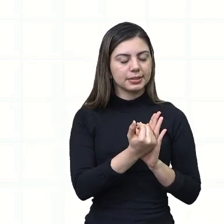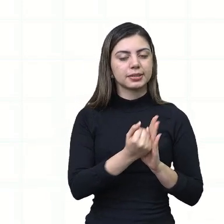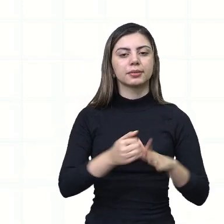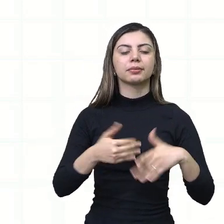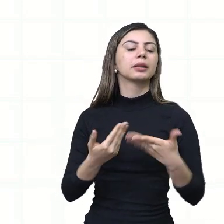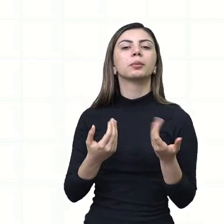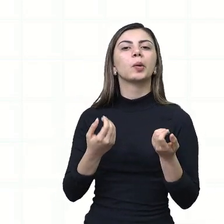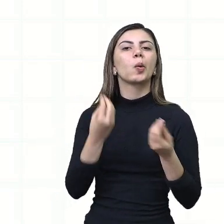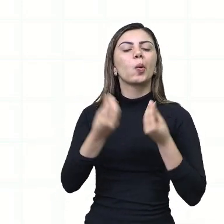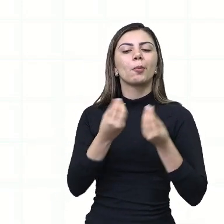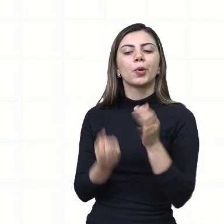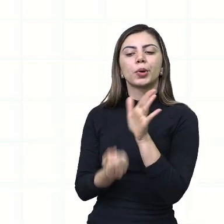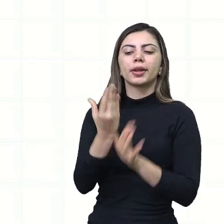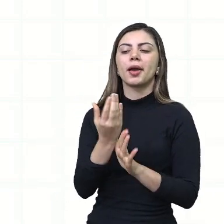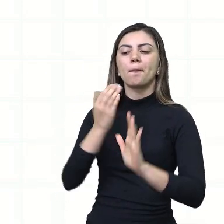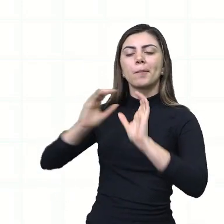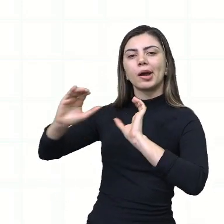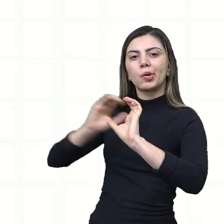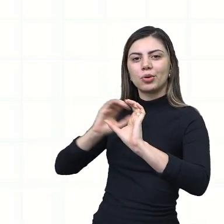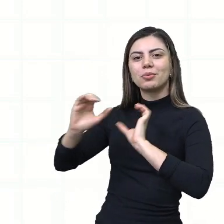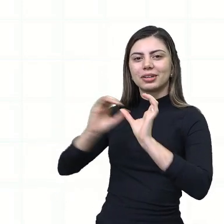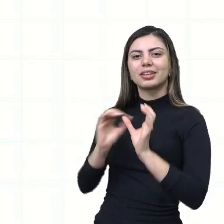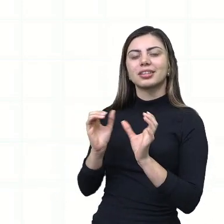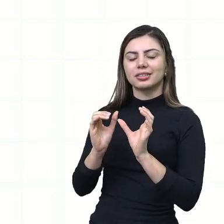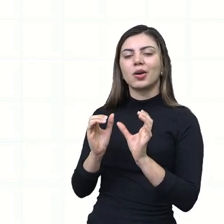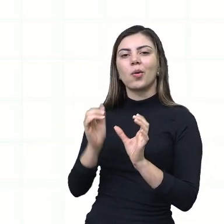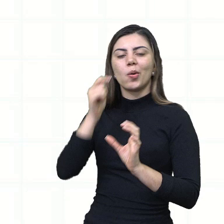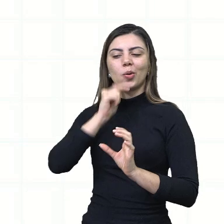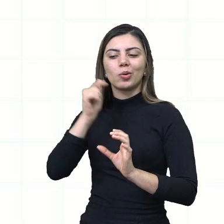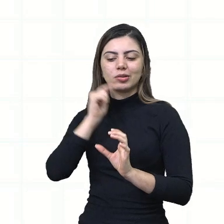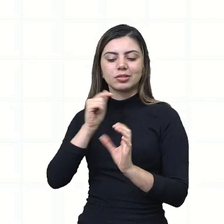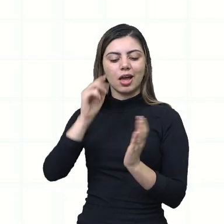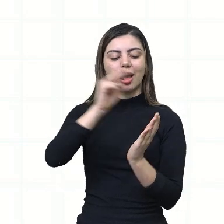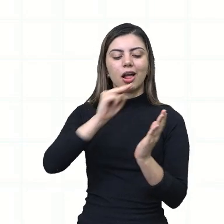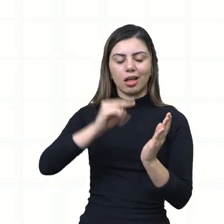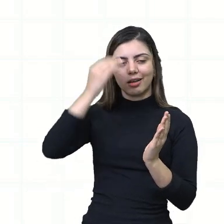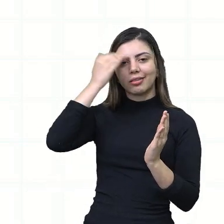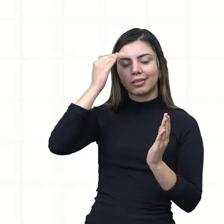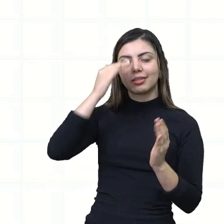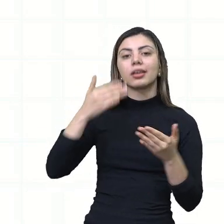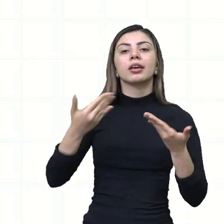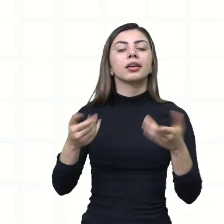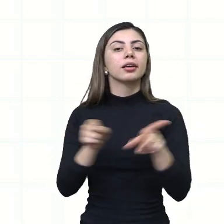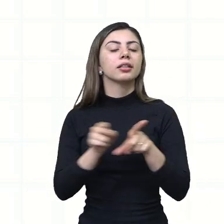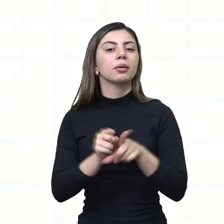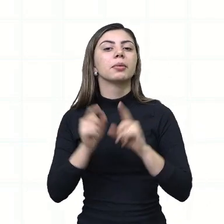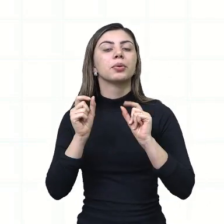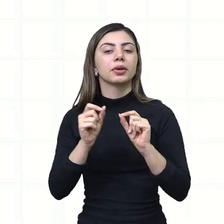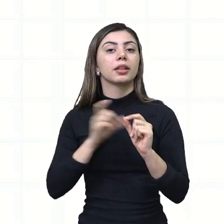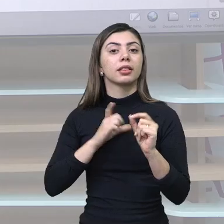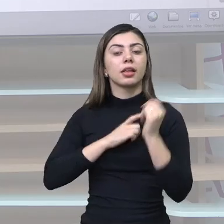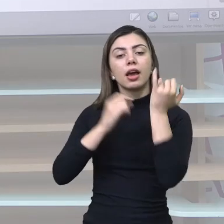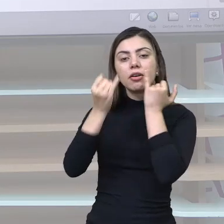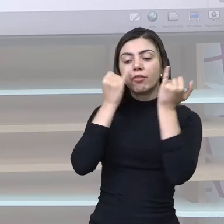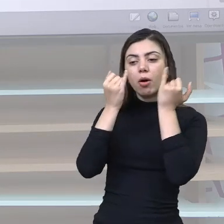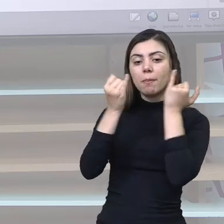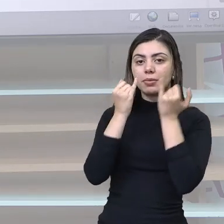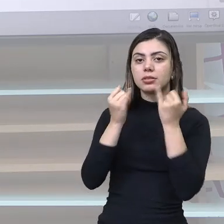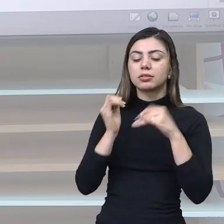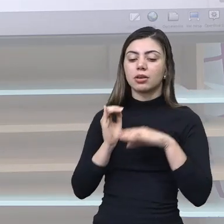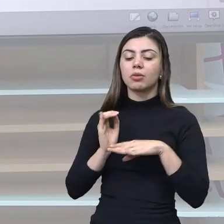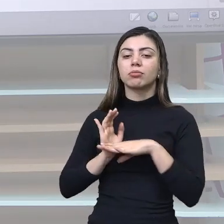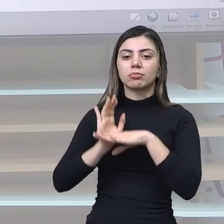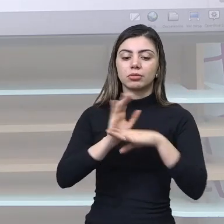uma comunicação significativa e trazer essa informação para a